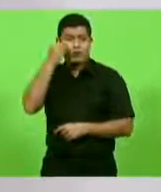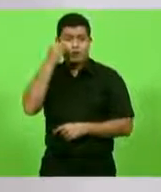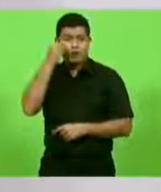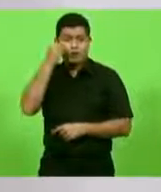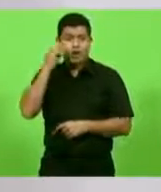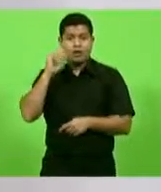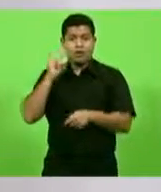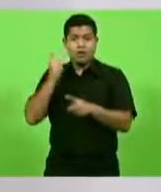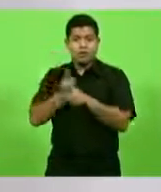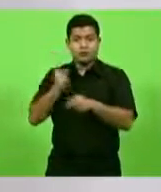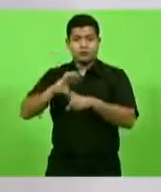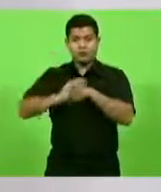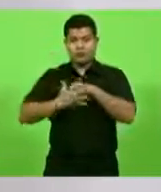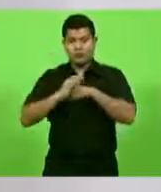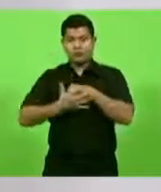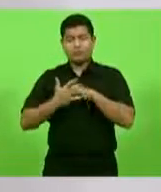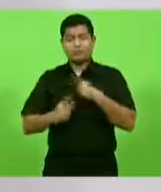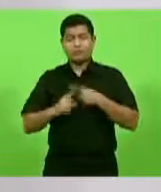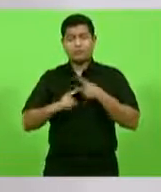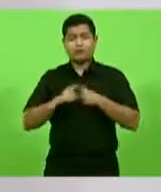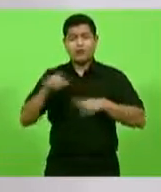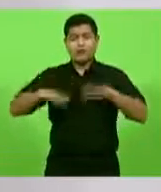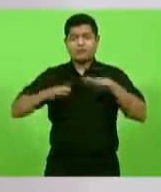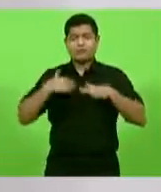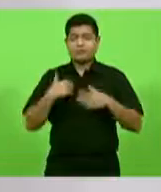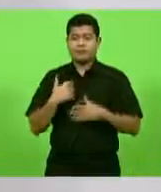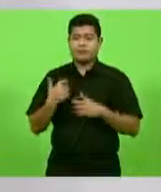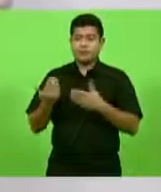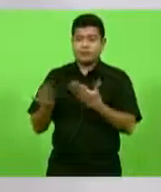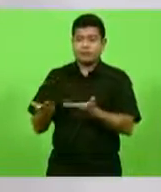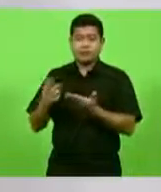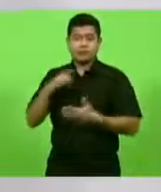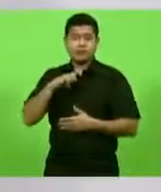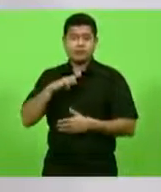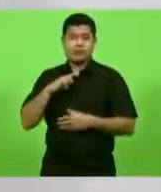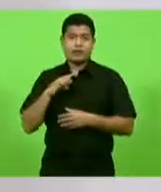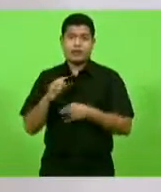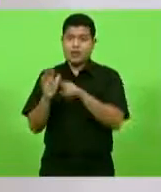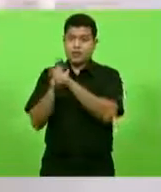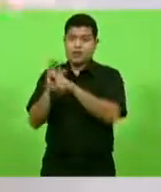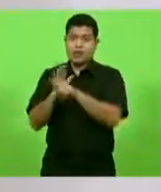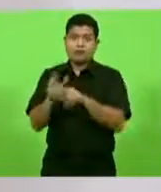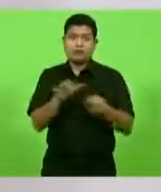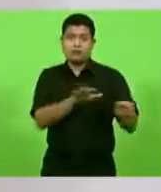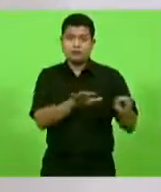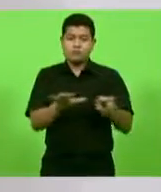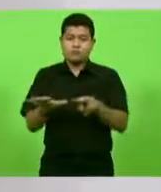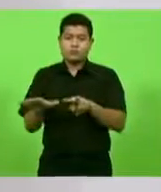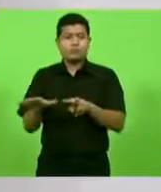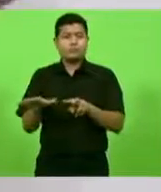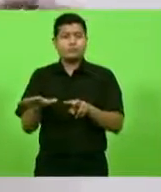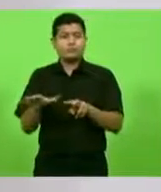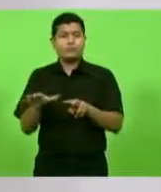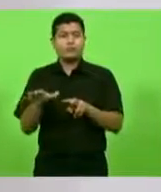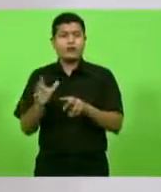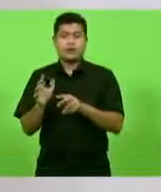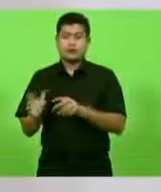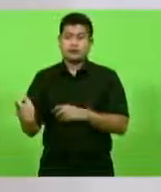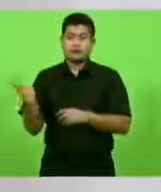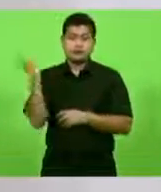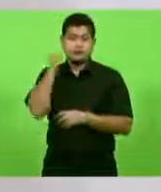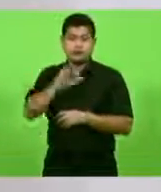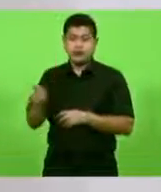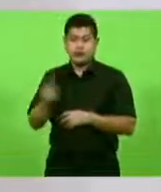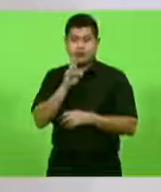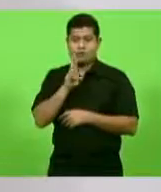até quando era atendido rápido, tinha exame que demorava uma semana, mas daí o Covid, os dias